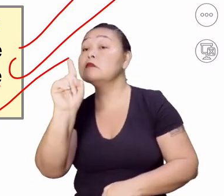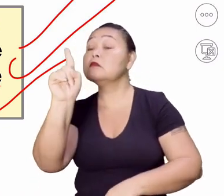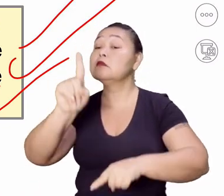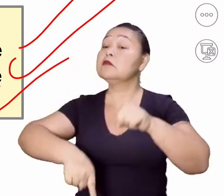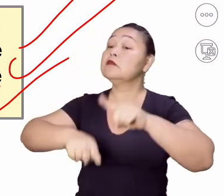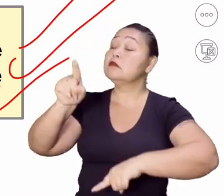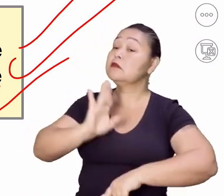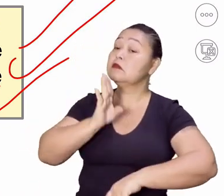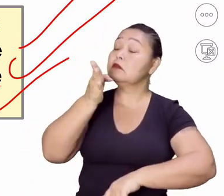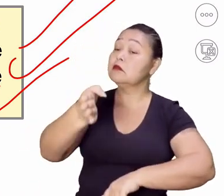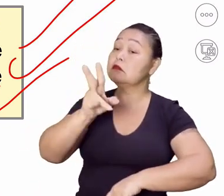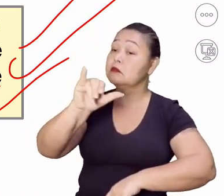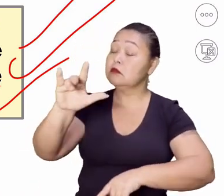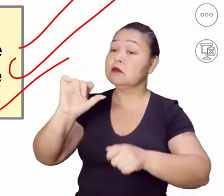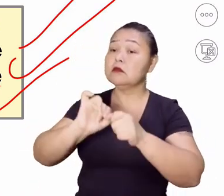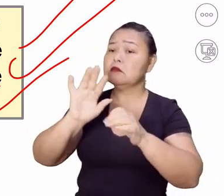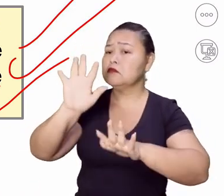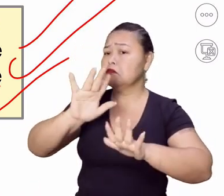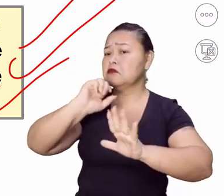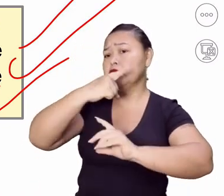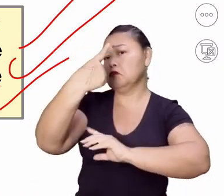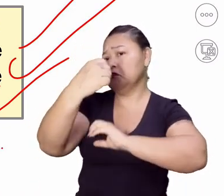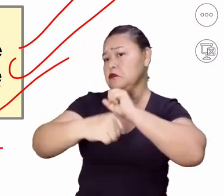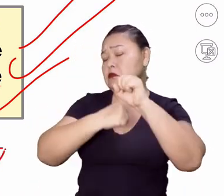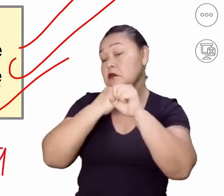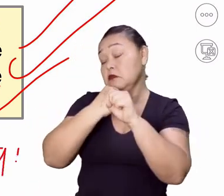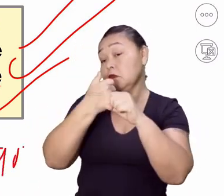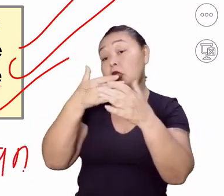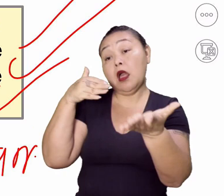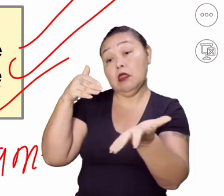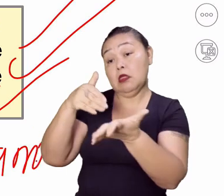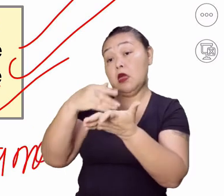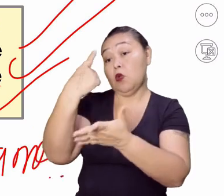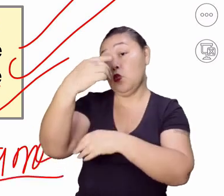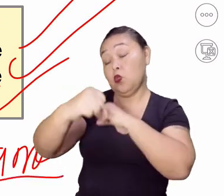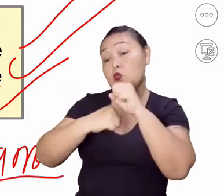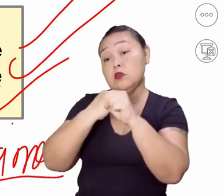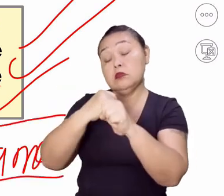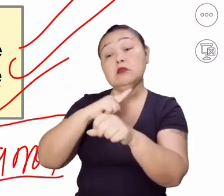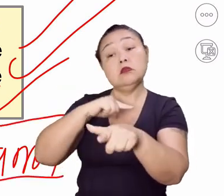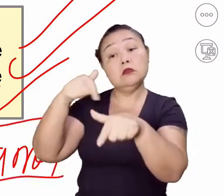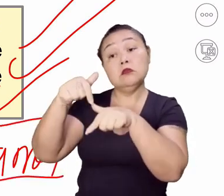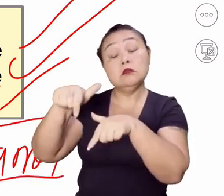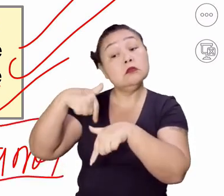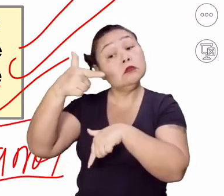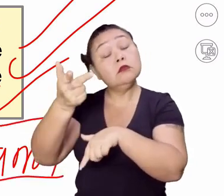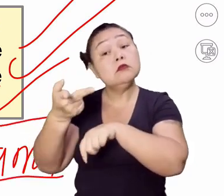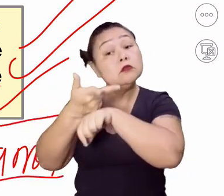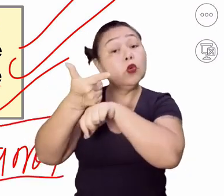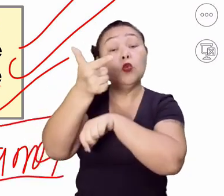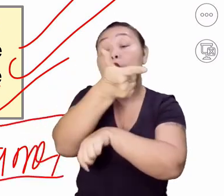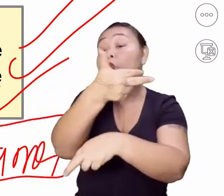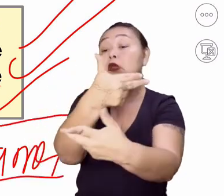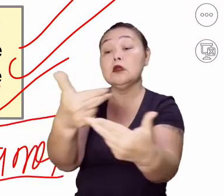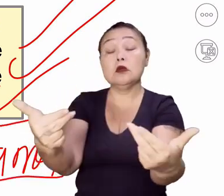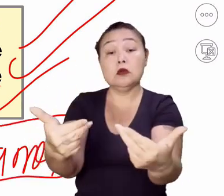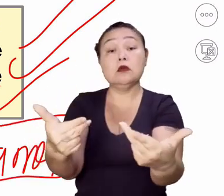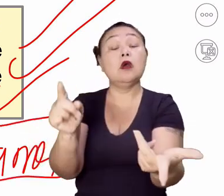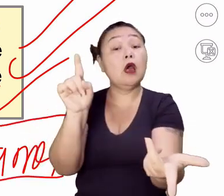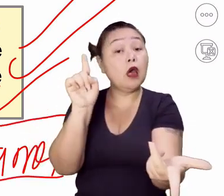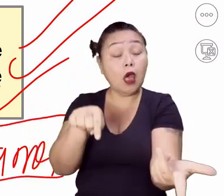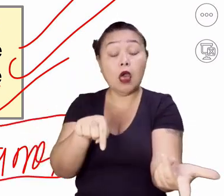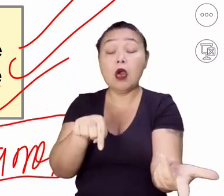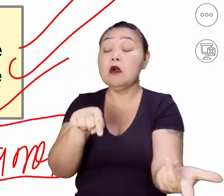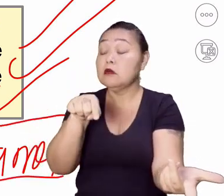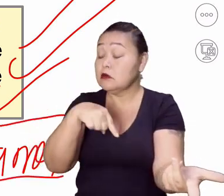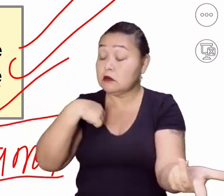produto que vai demorar aí um ano. Então, até um ano você tem trabalho, depois você vai ter que correr atrás de outra coisa. Isso